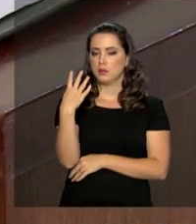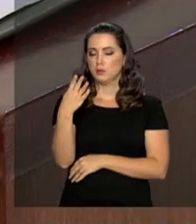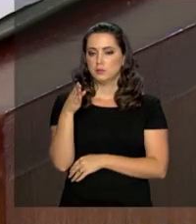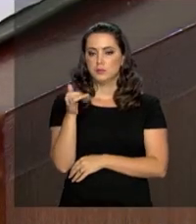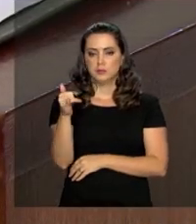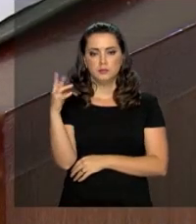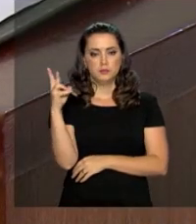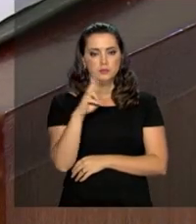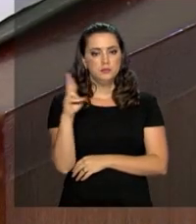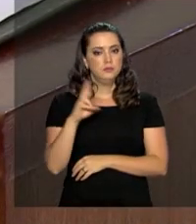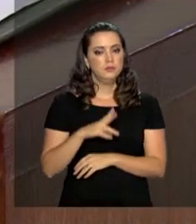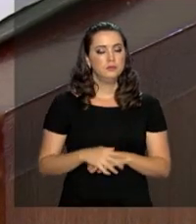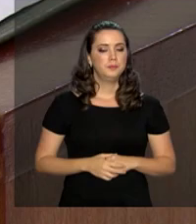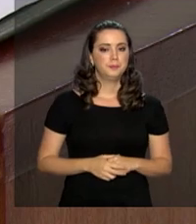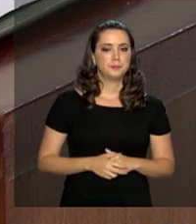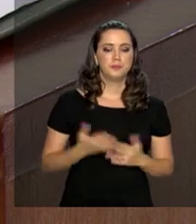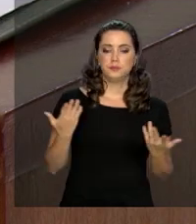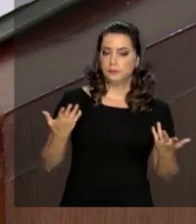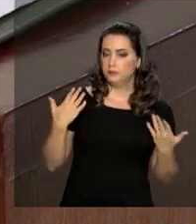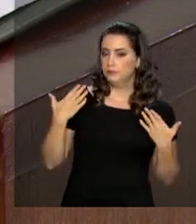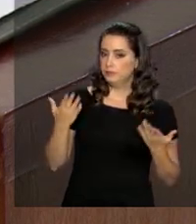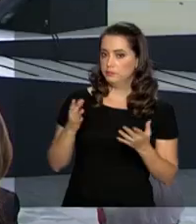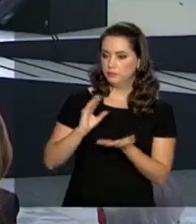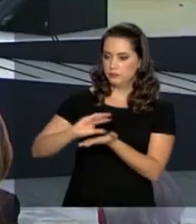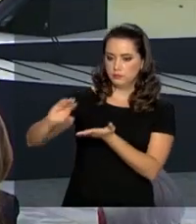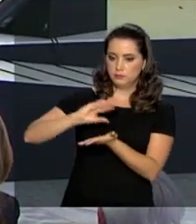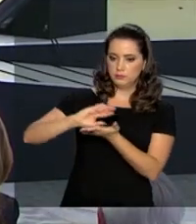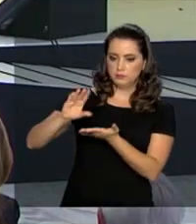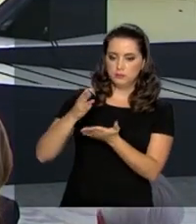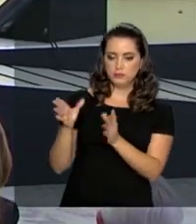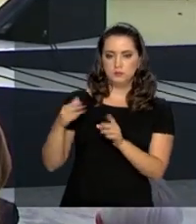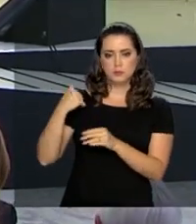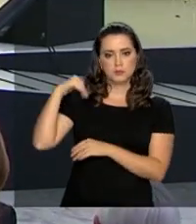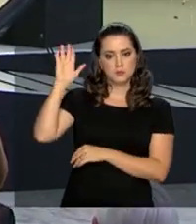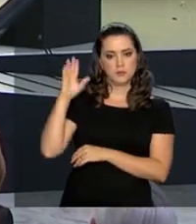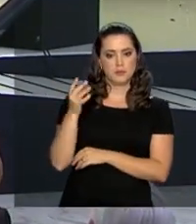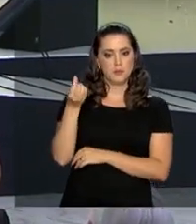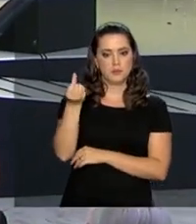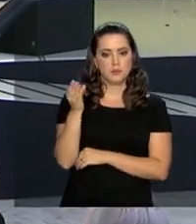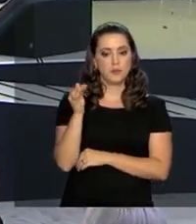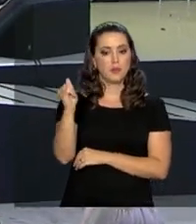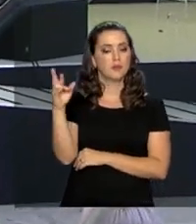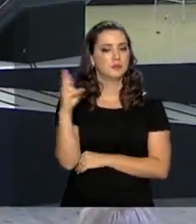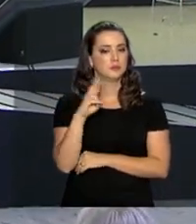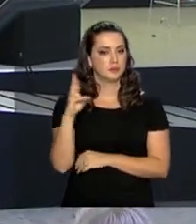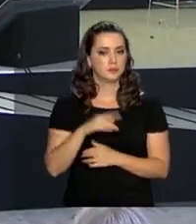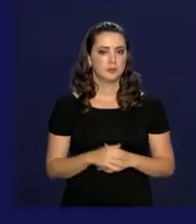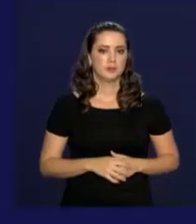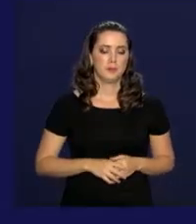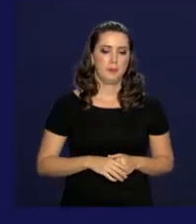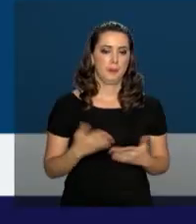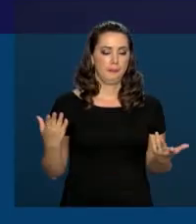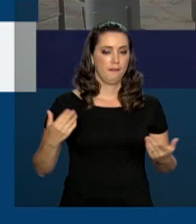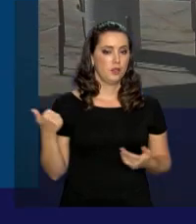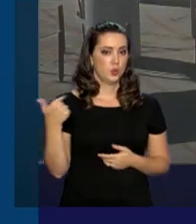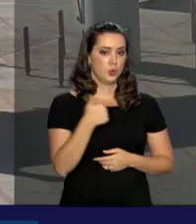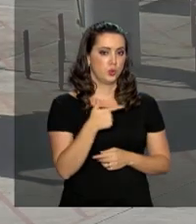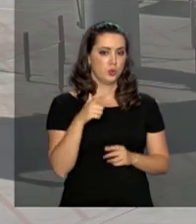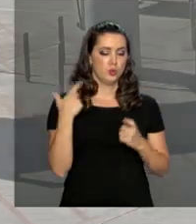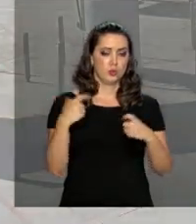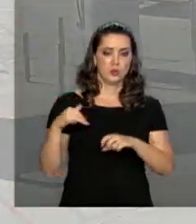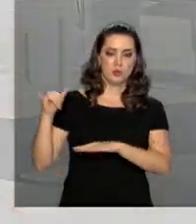4,5 bilhões. Já os investimentos superam os R$ bilhões. Os 12